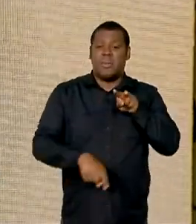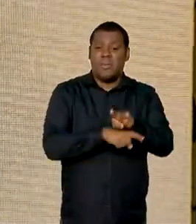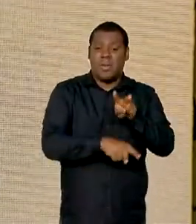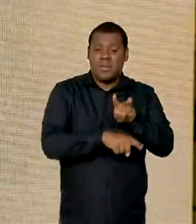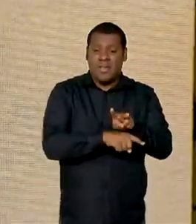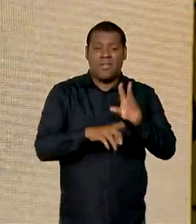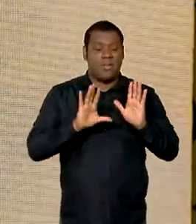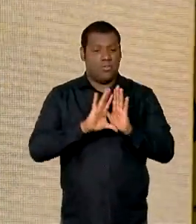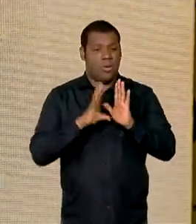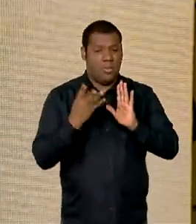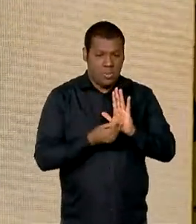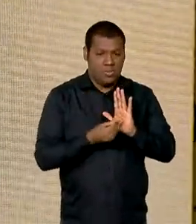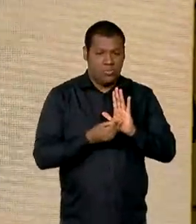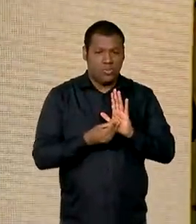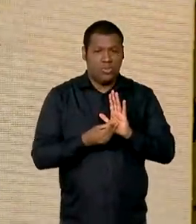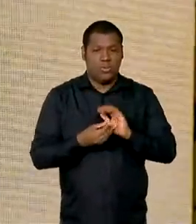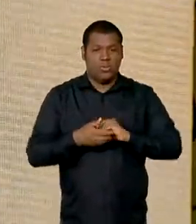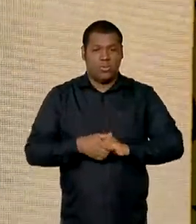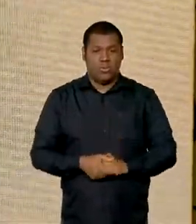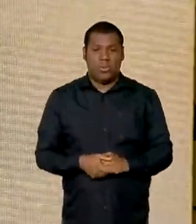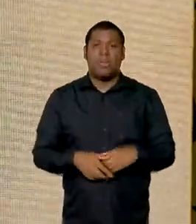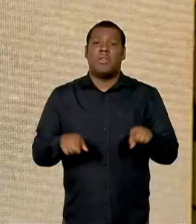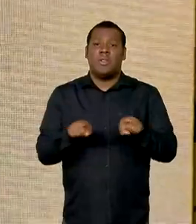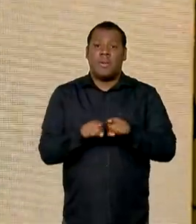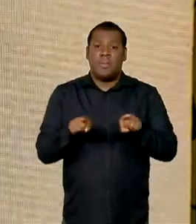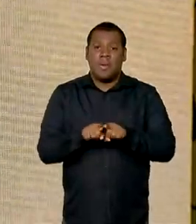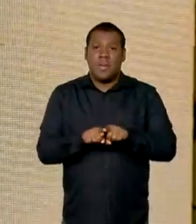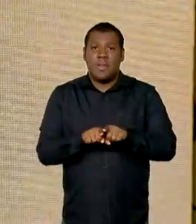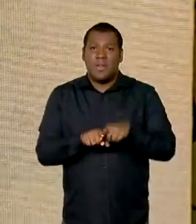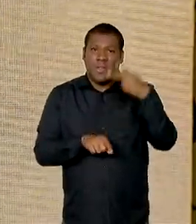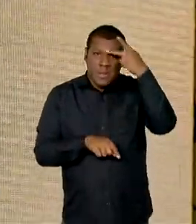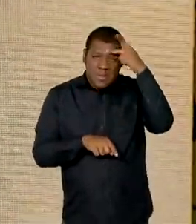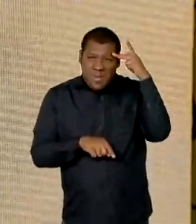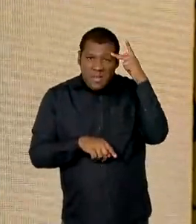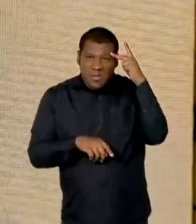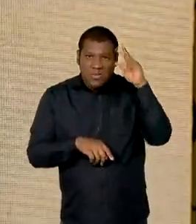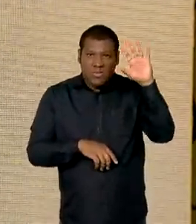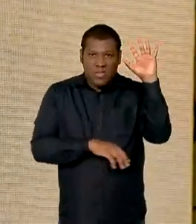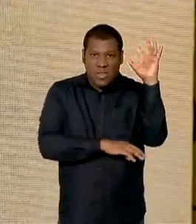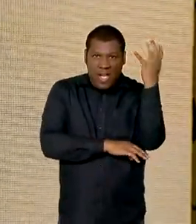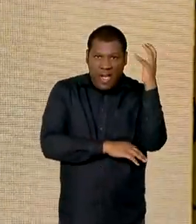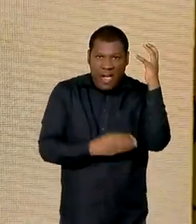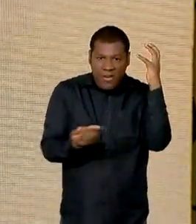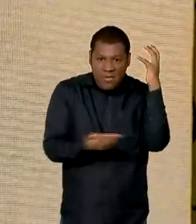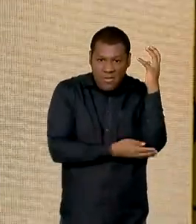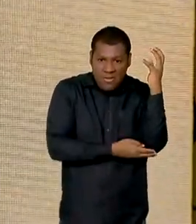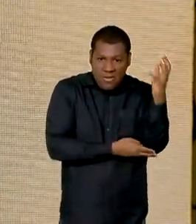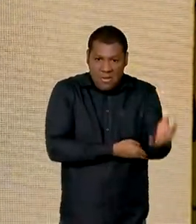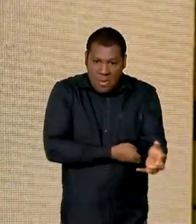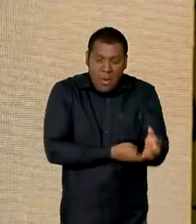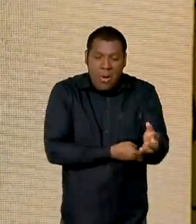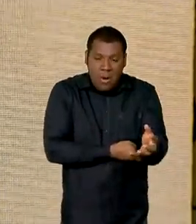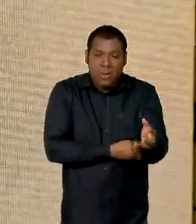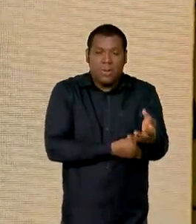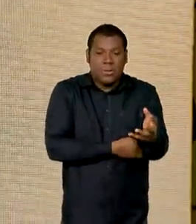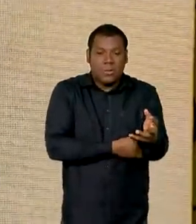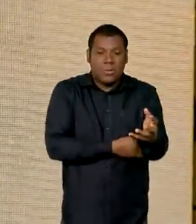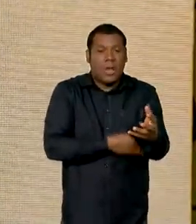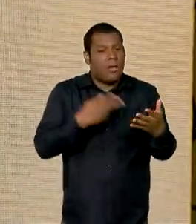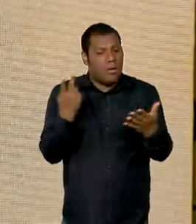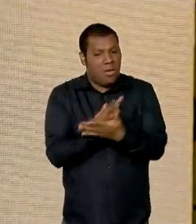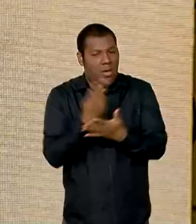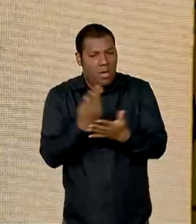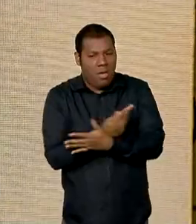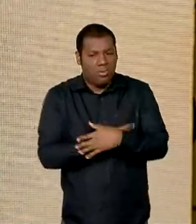a Amazônia. E quem desmata não é agricultor, é grileiro de terra, deixar isso